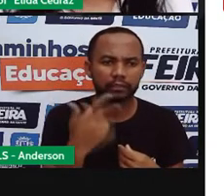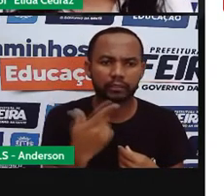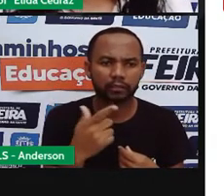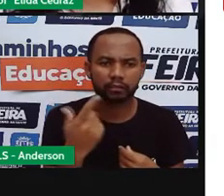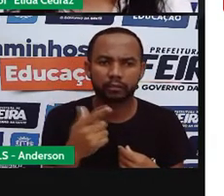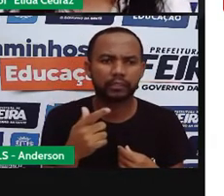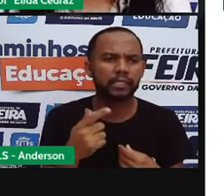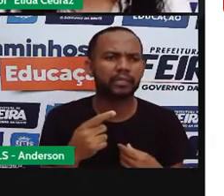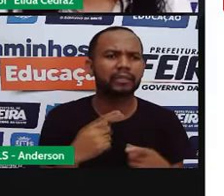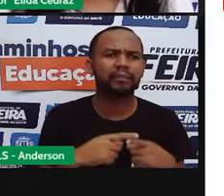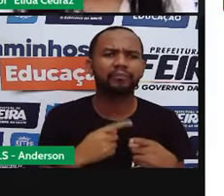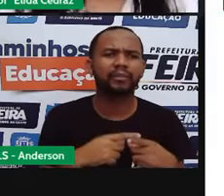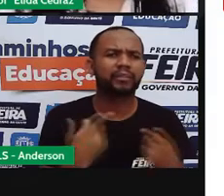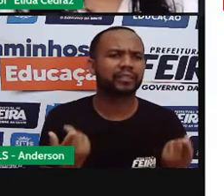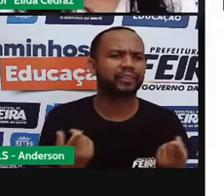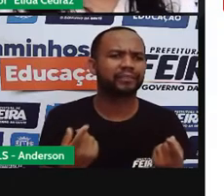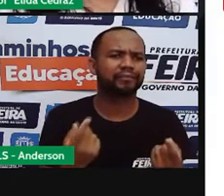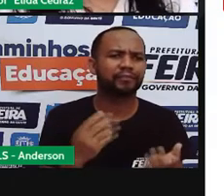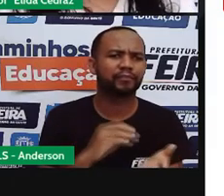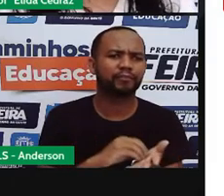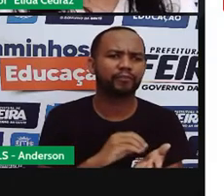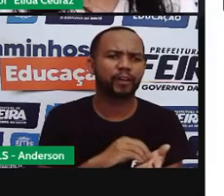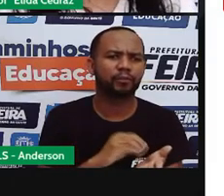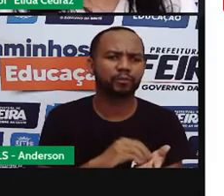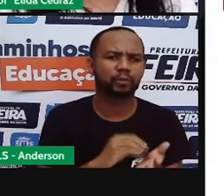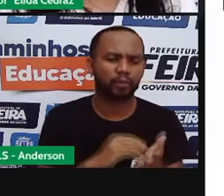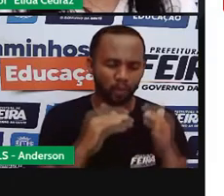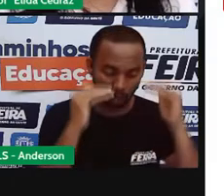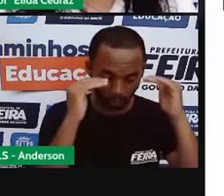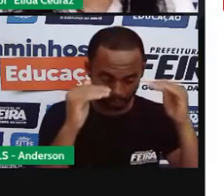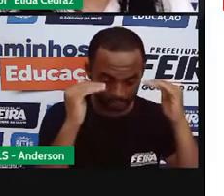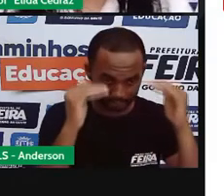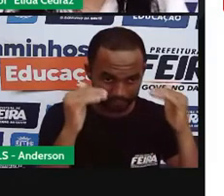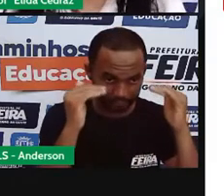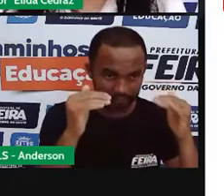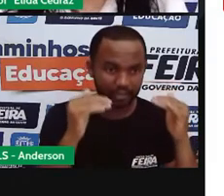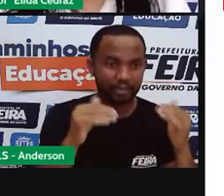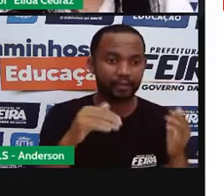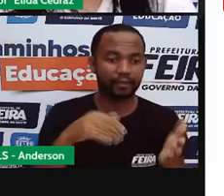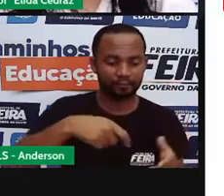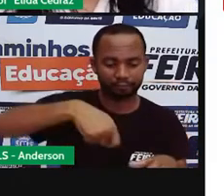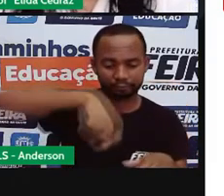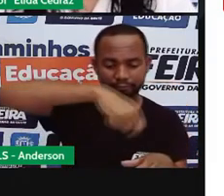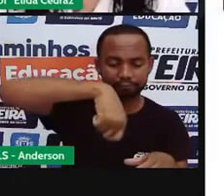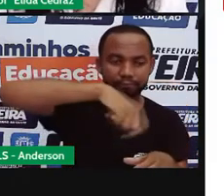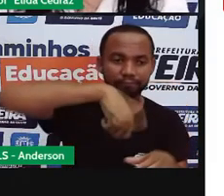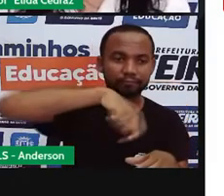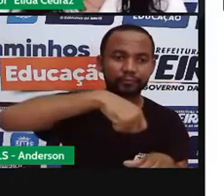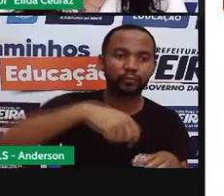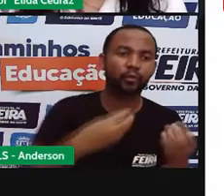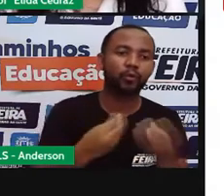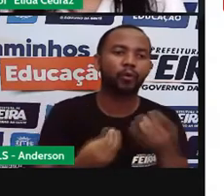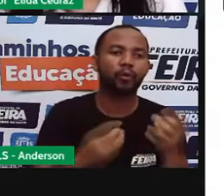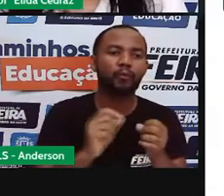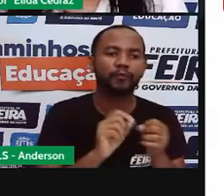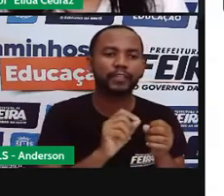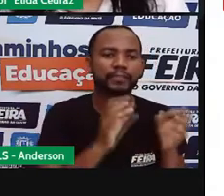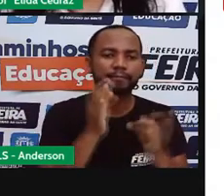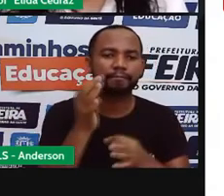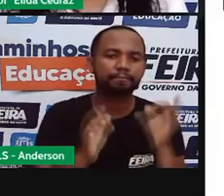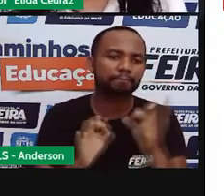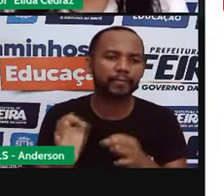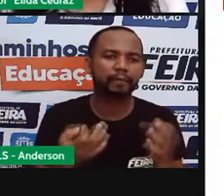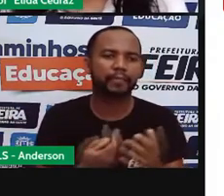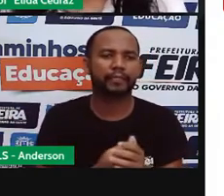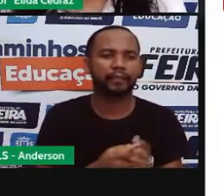porque a receita não foi seguida à risca. A pessoa ainda tem a boa vontade de separar os materiais,